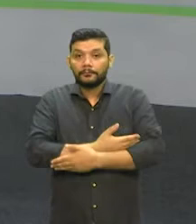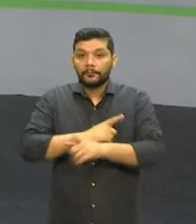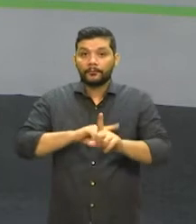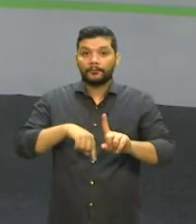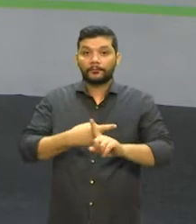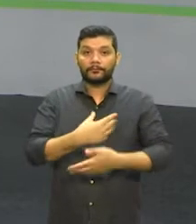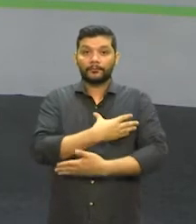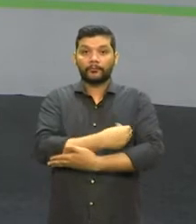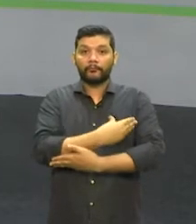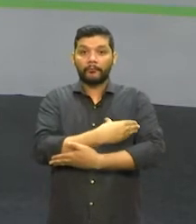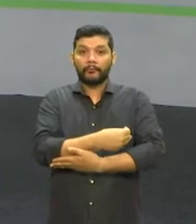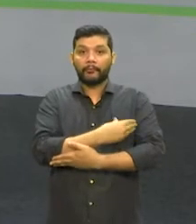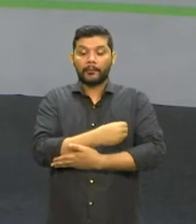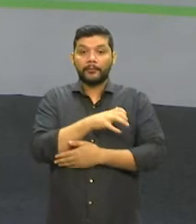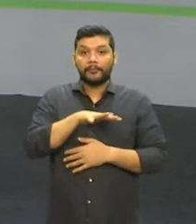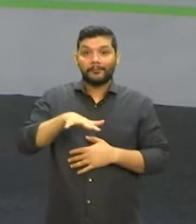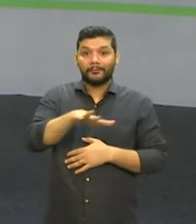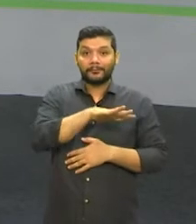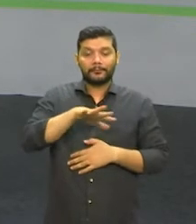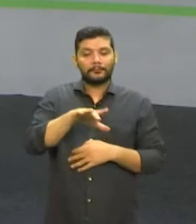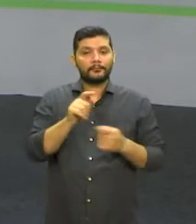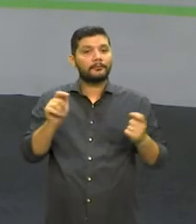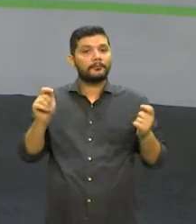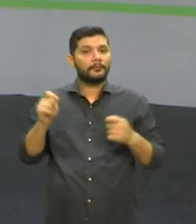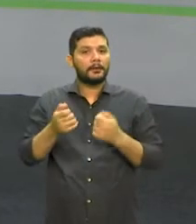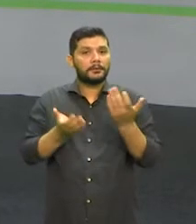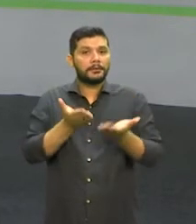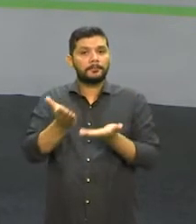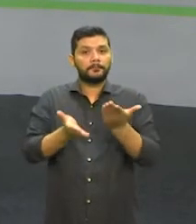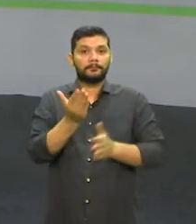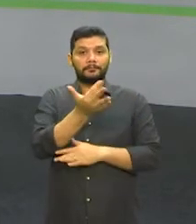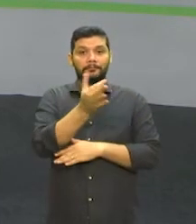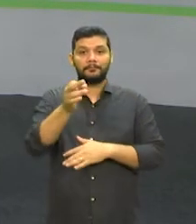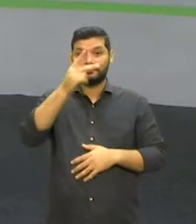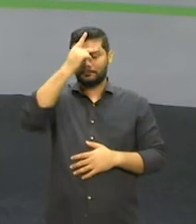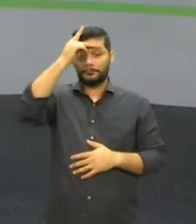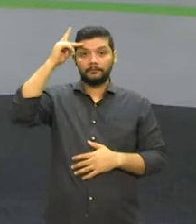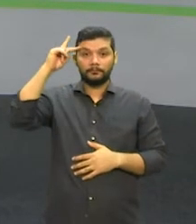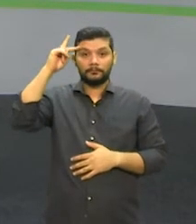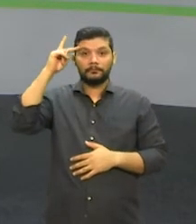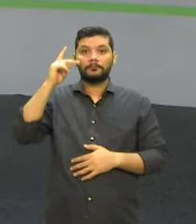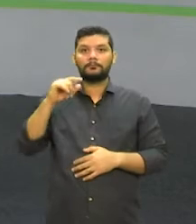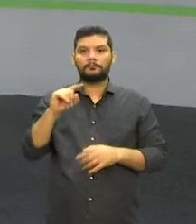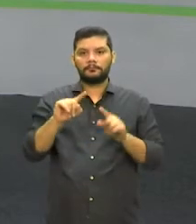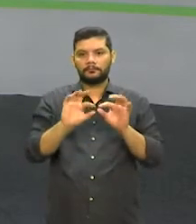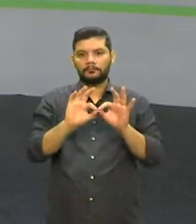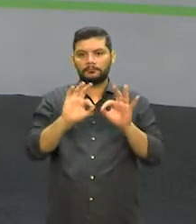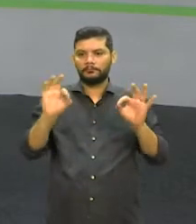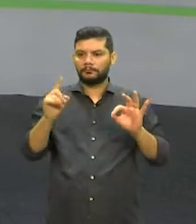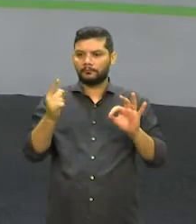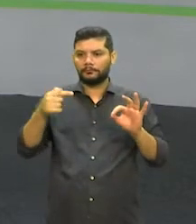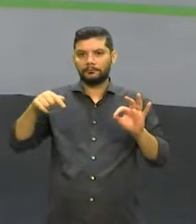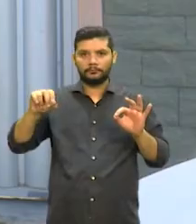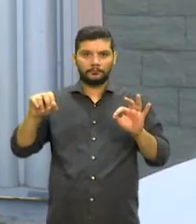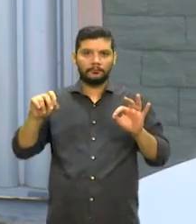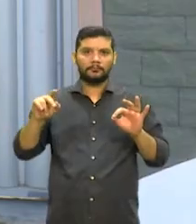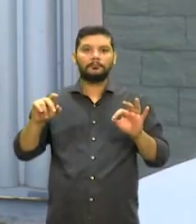cuidado tem capacidade de atender até 10 pessoas e fica a 170 metros da unidade.